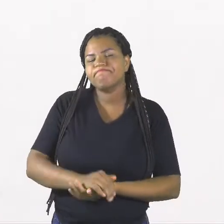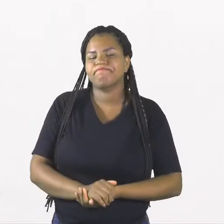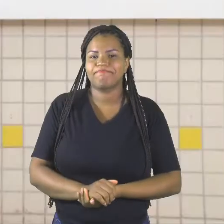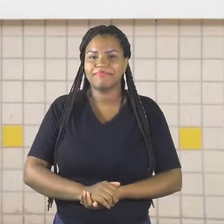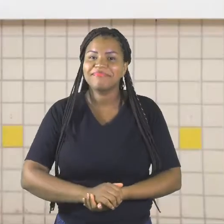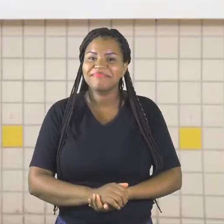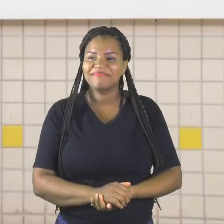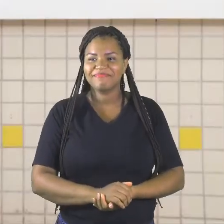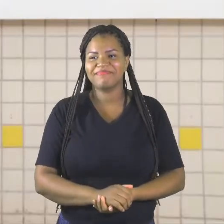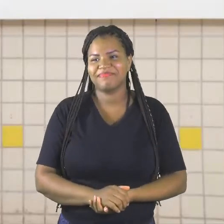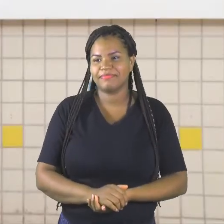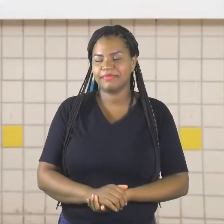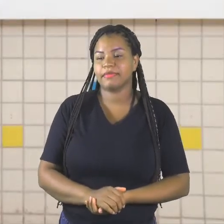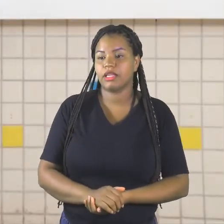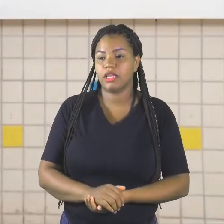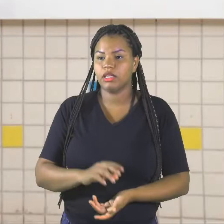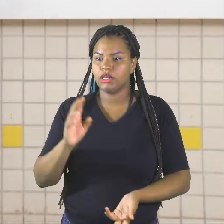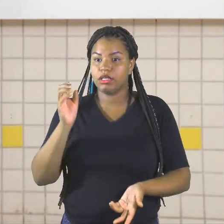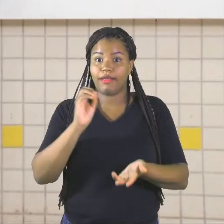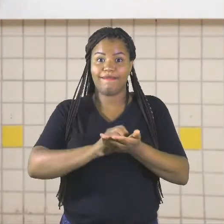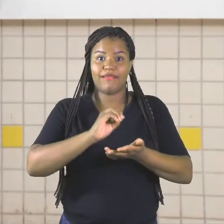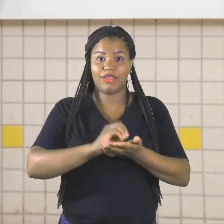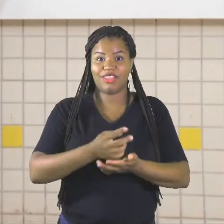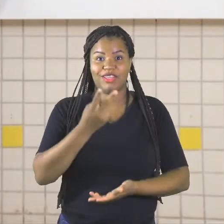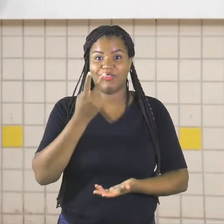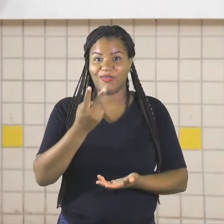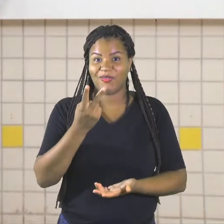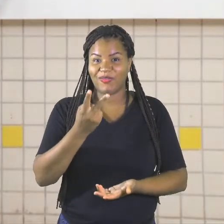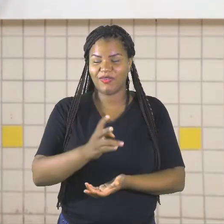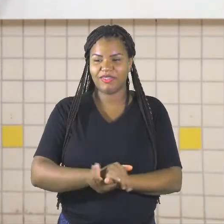Pipoqueiro. Opa, ainda falta dois.